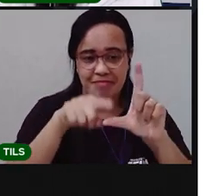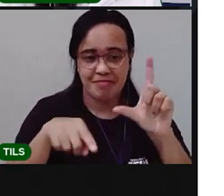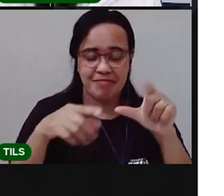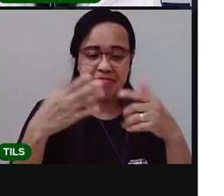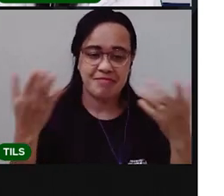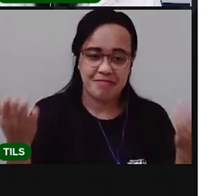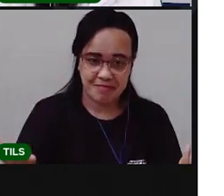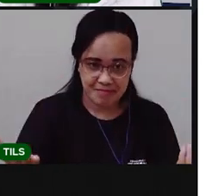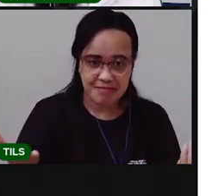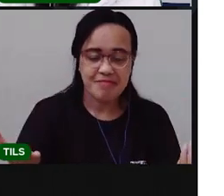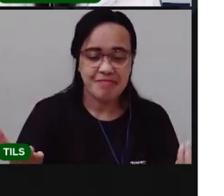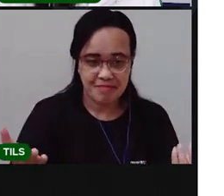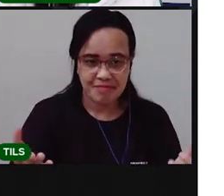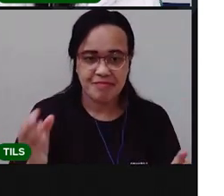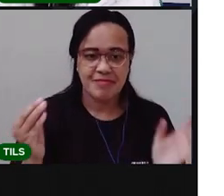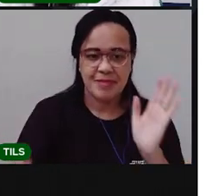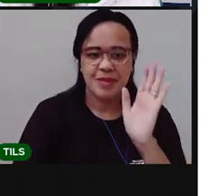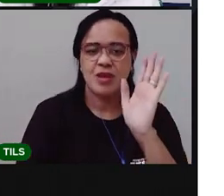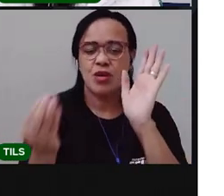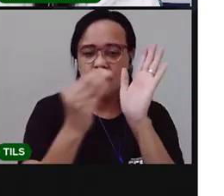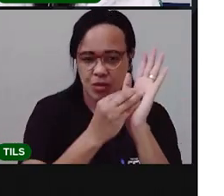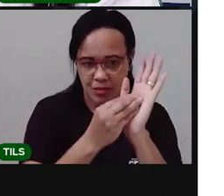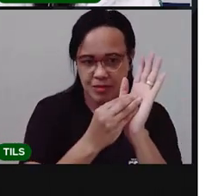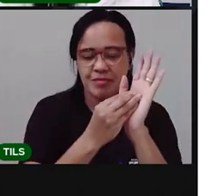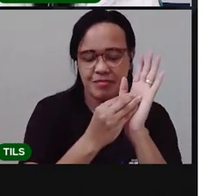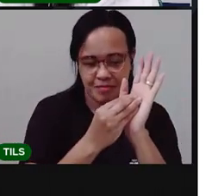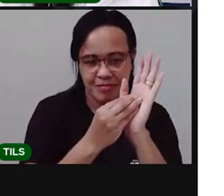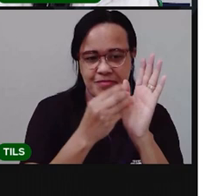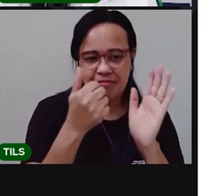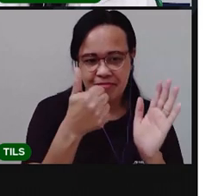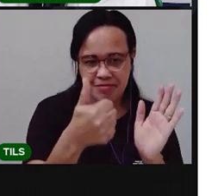A gente vai e coloca ela aqui.